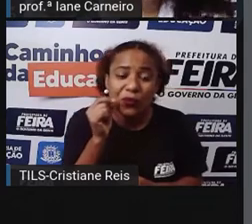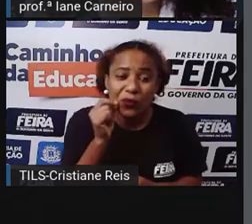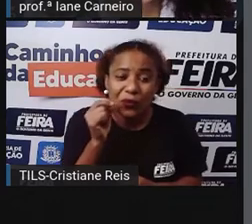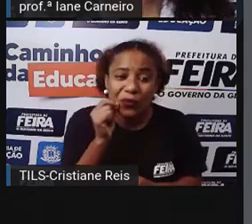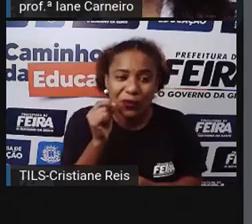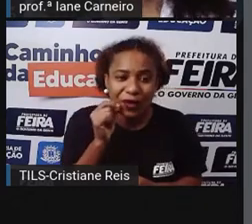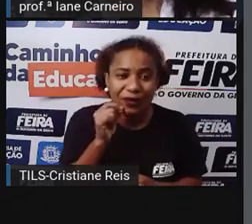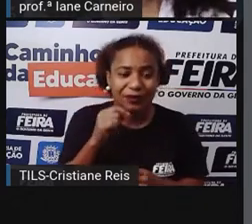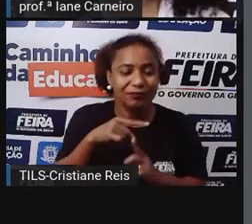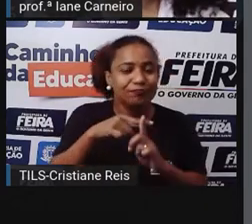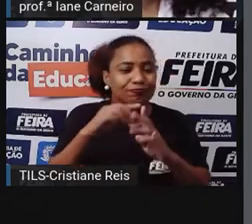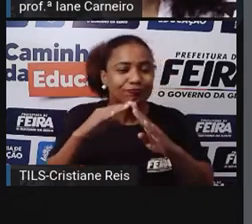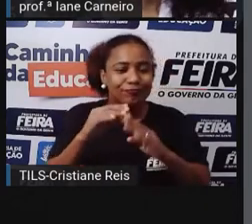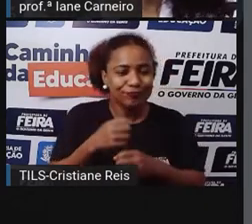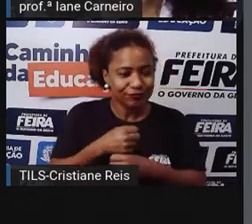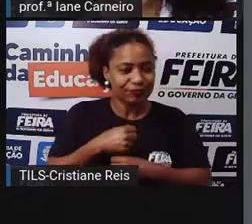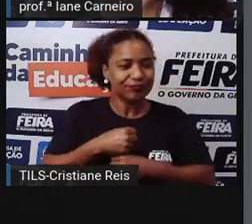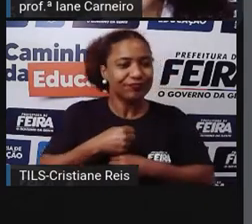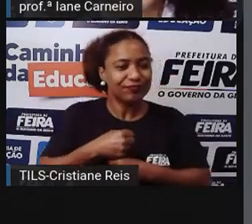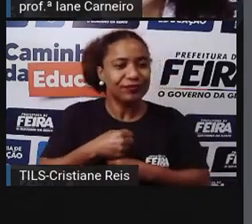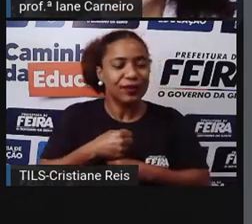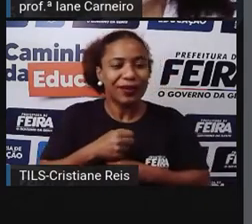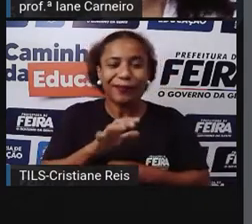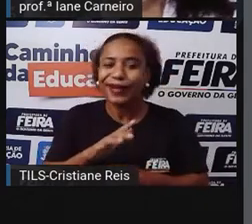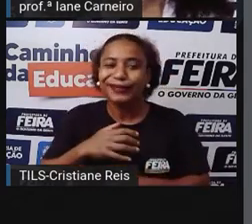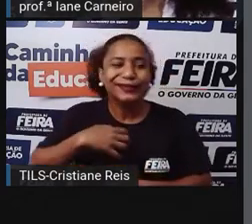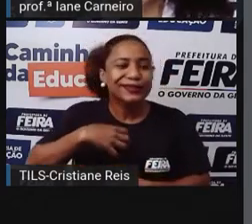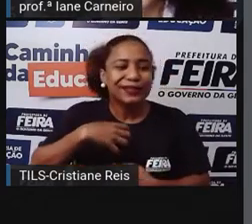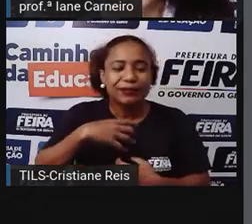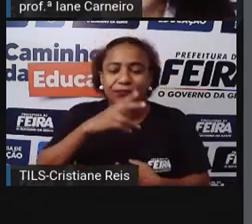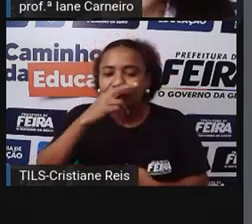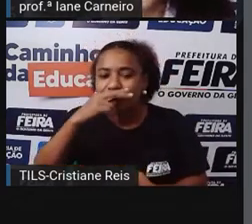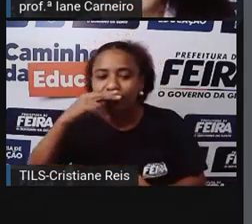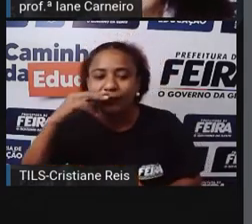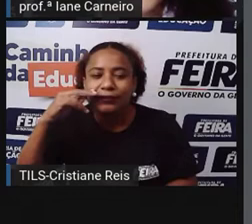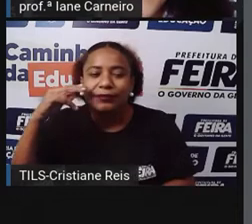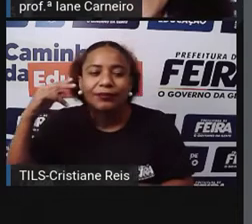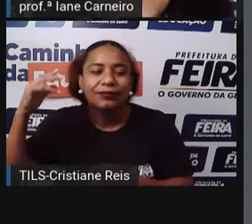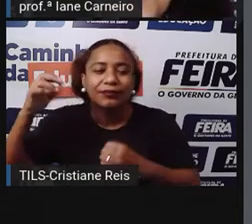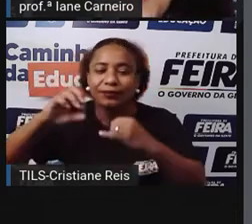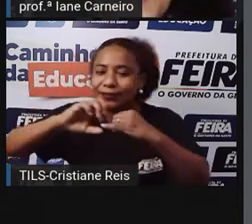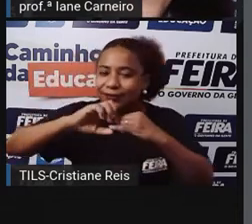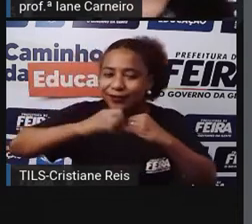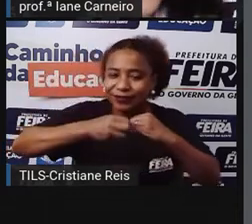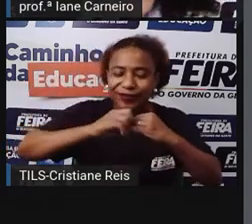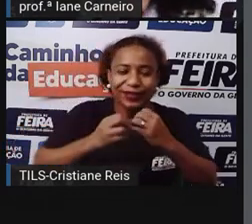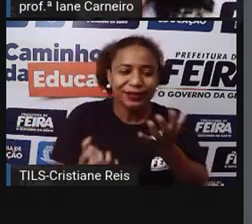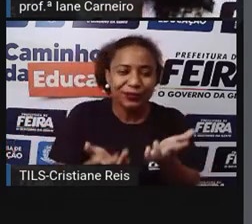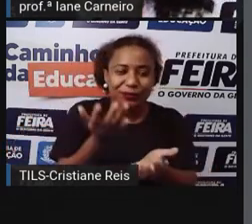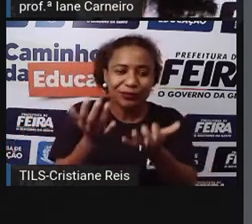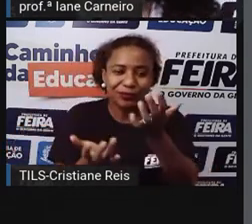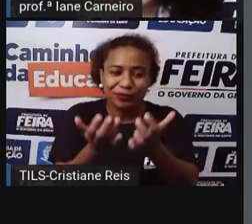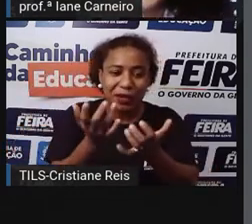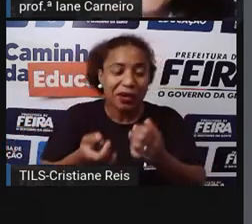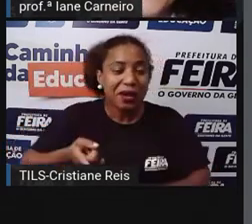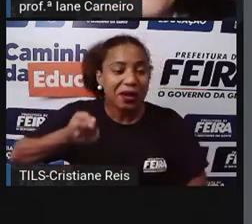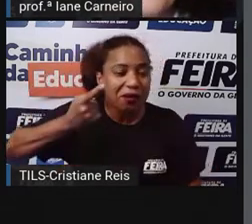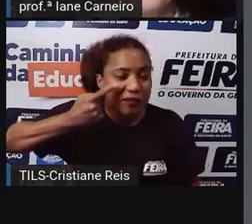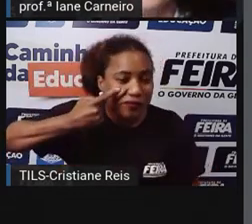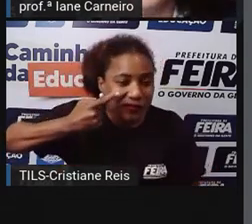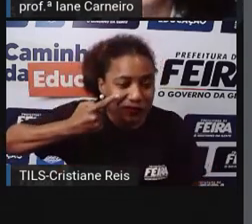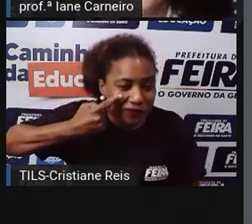Aquele cheirinho Delicioso De feijoada Cozinhando E resolveu Em ver de perto